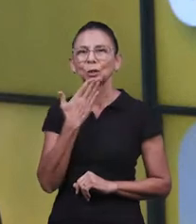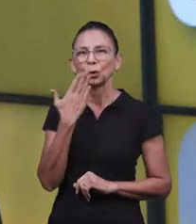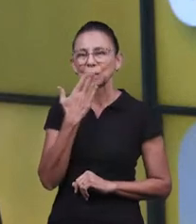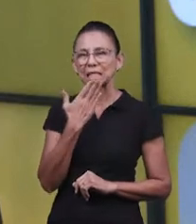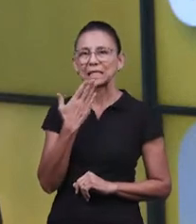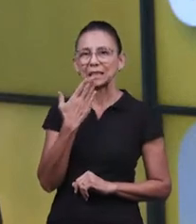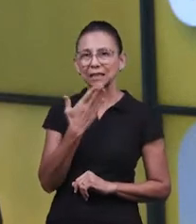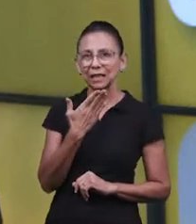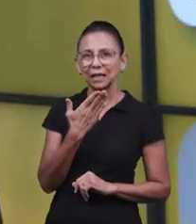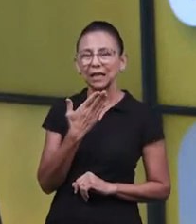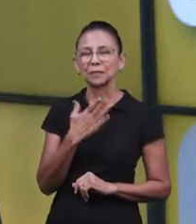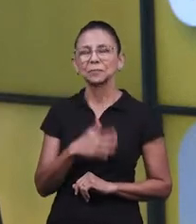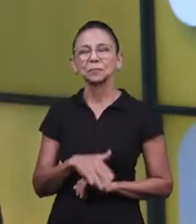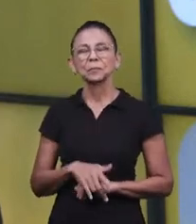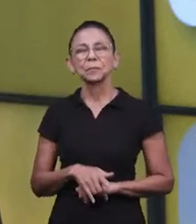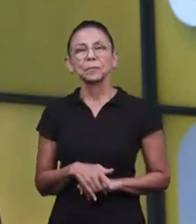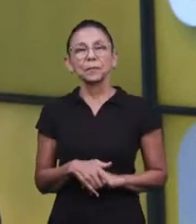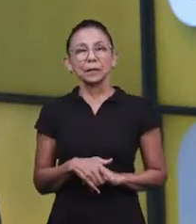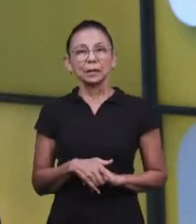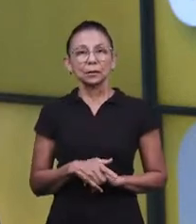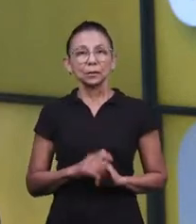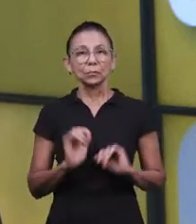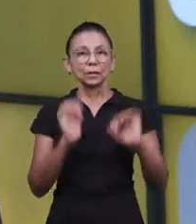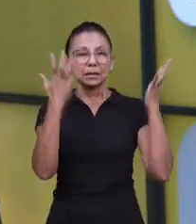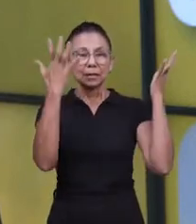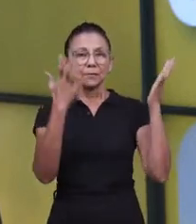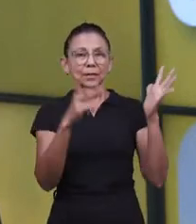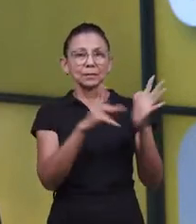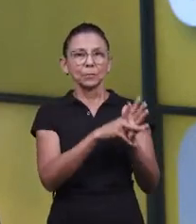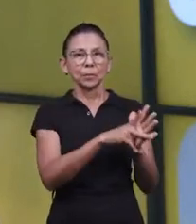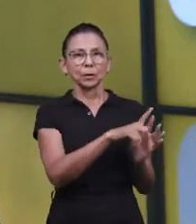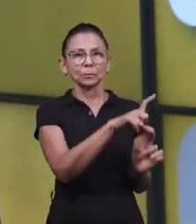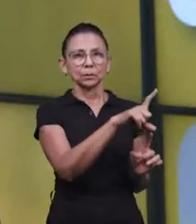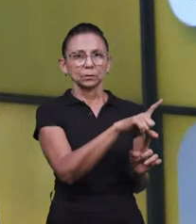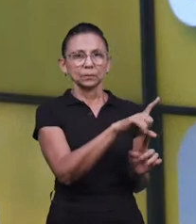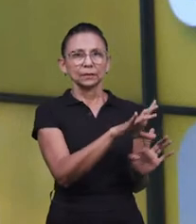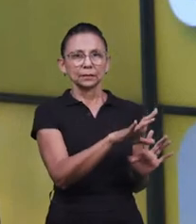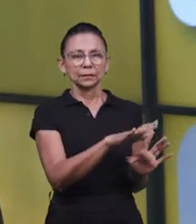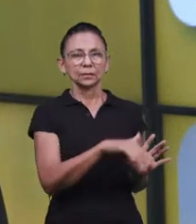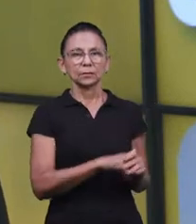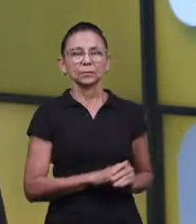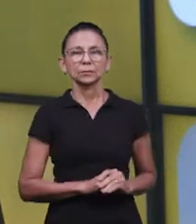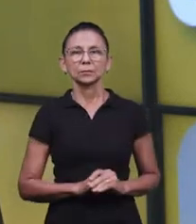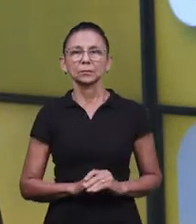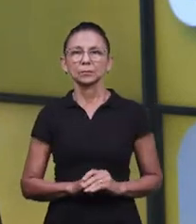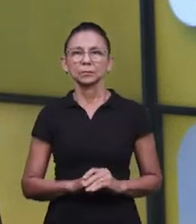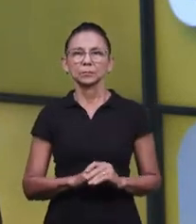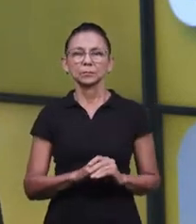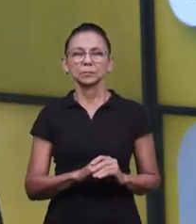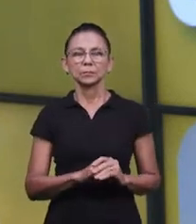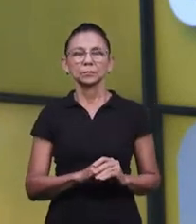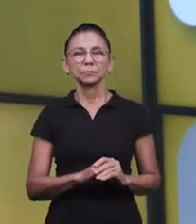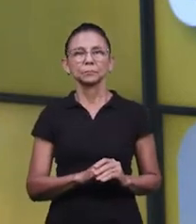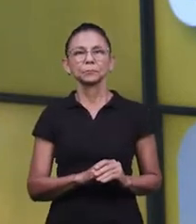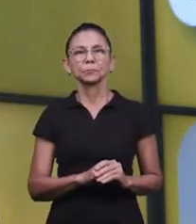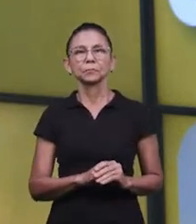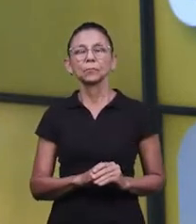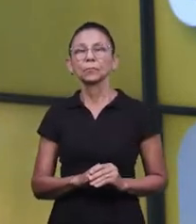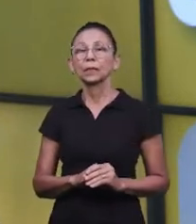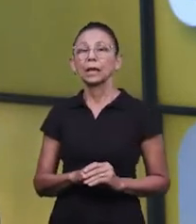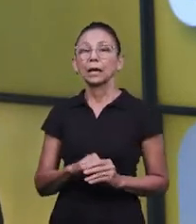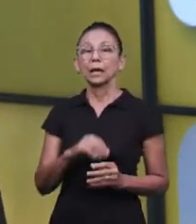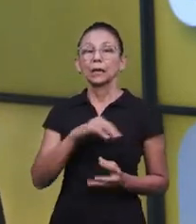chama a atenção da criança. Então, quando essa festa pagã, você pode chamar de festa, nessa cultura